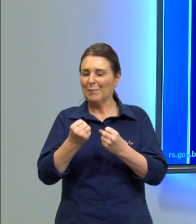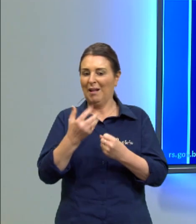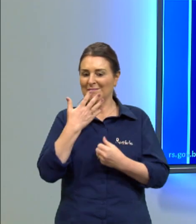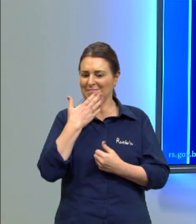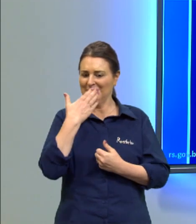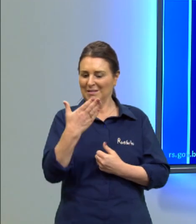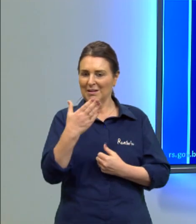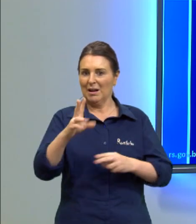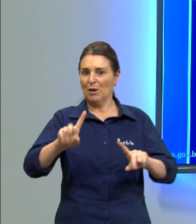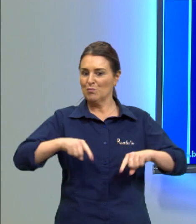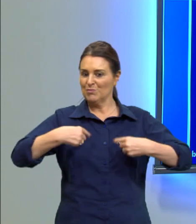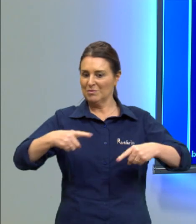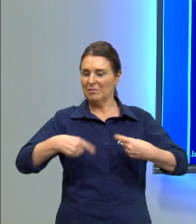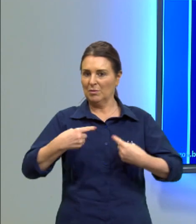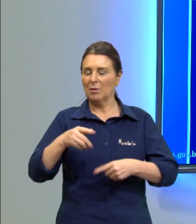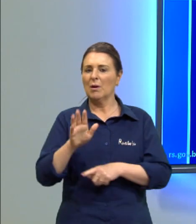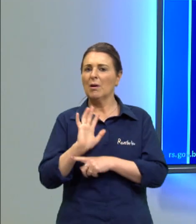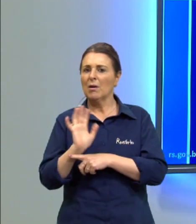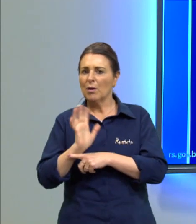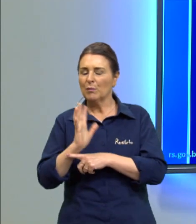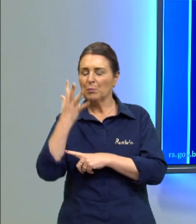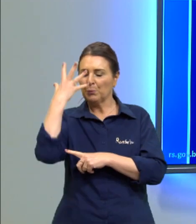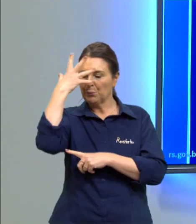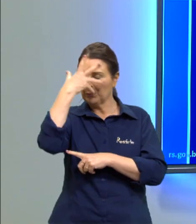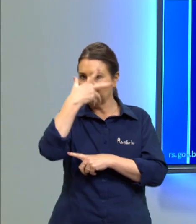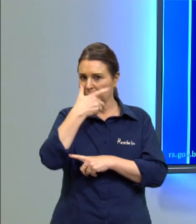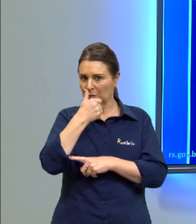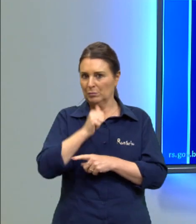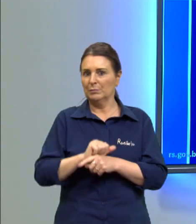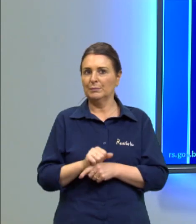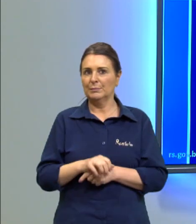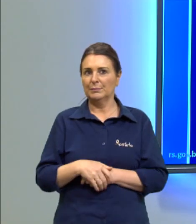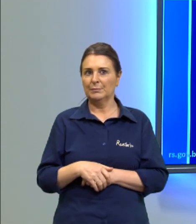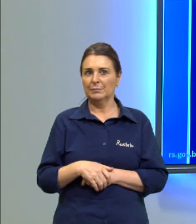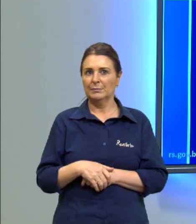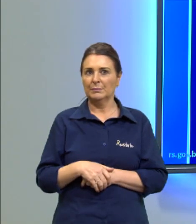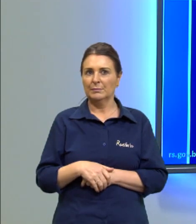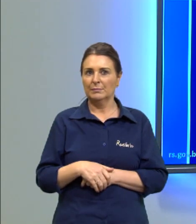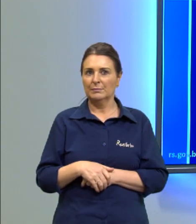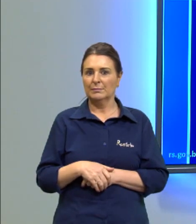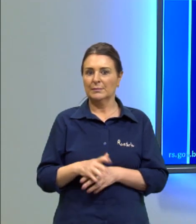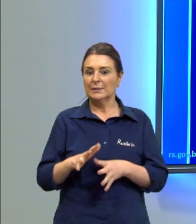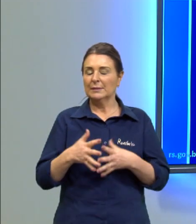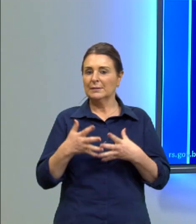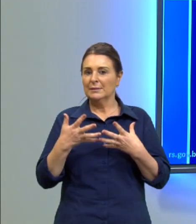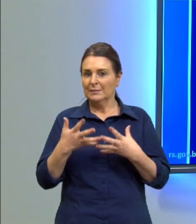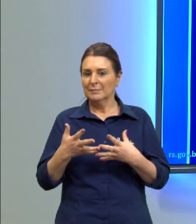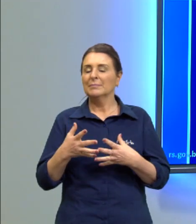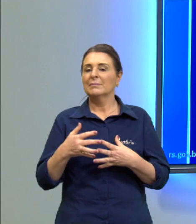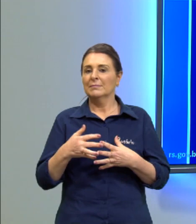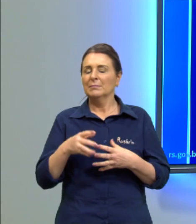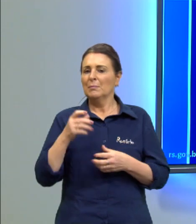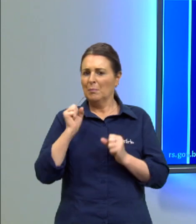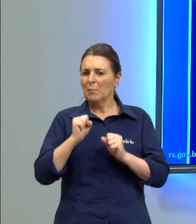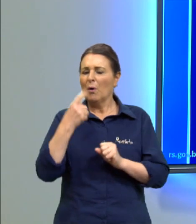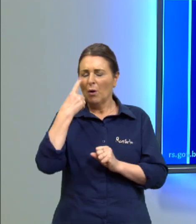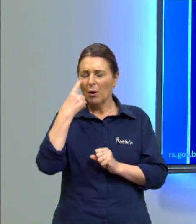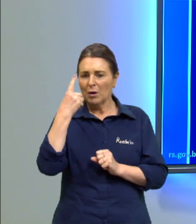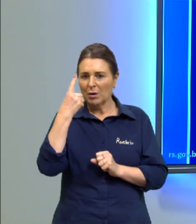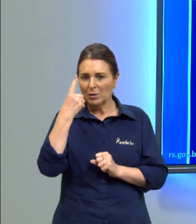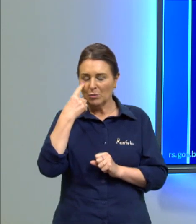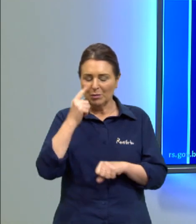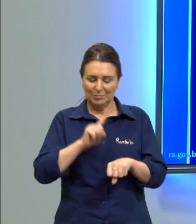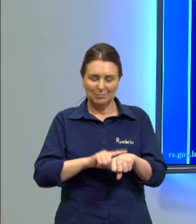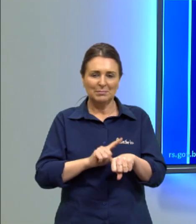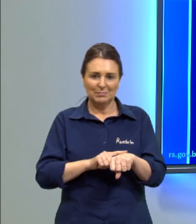então é um filme belíssimo esse filme com o Will Smith então vale a pena a gente tirar